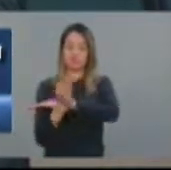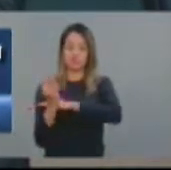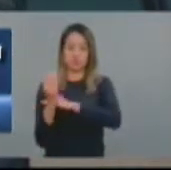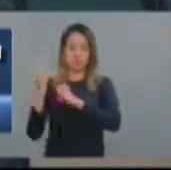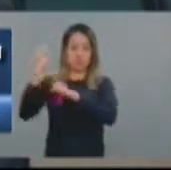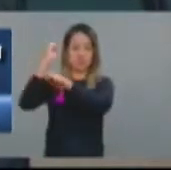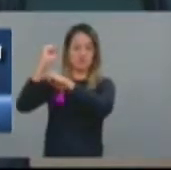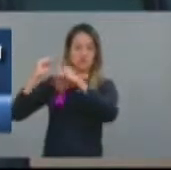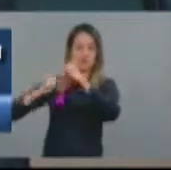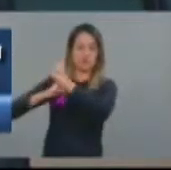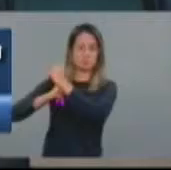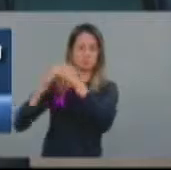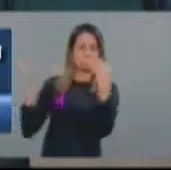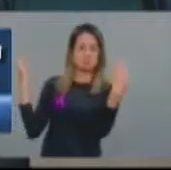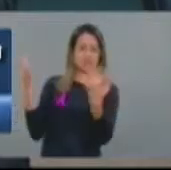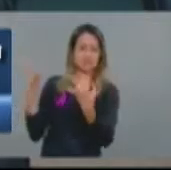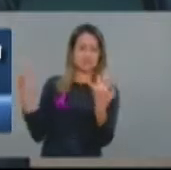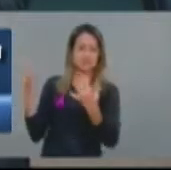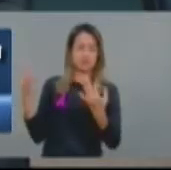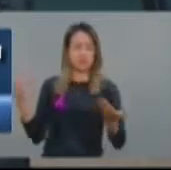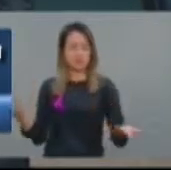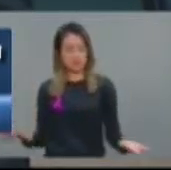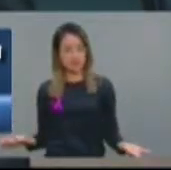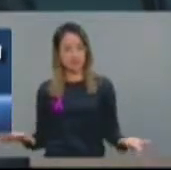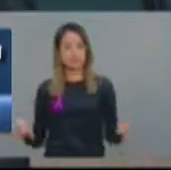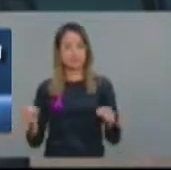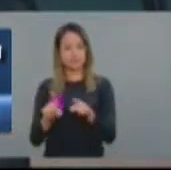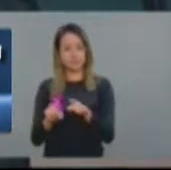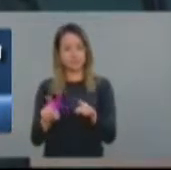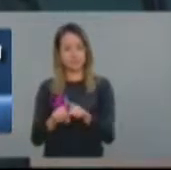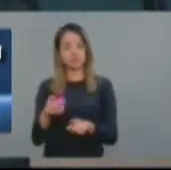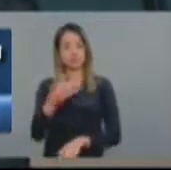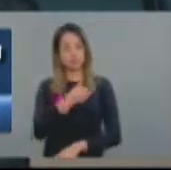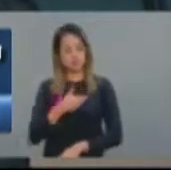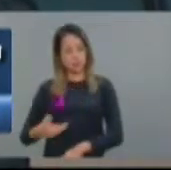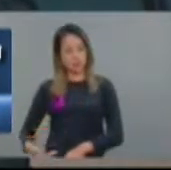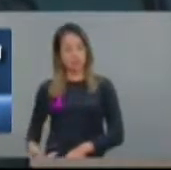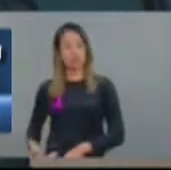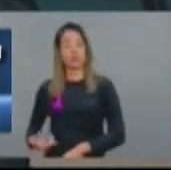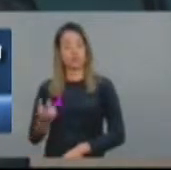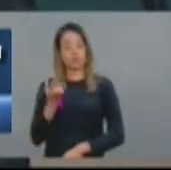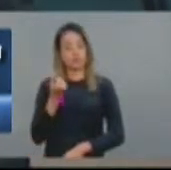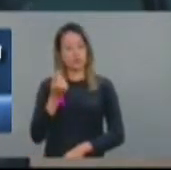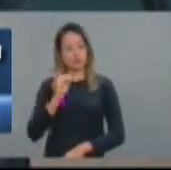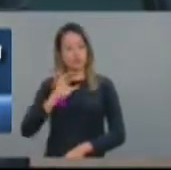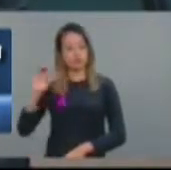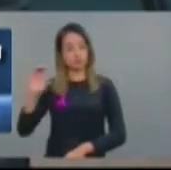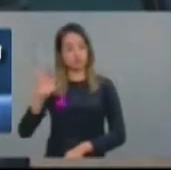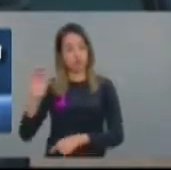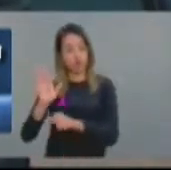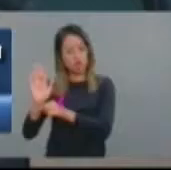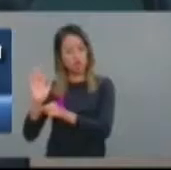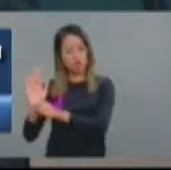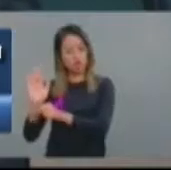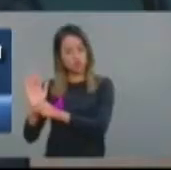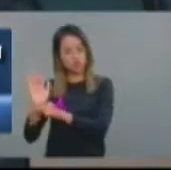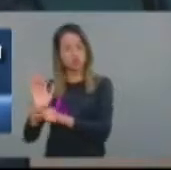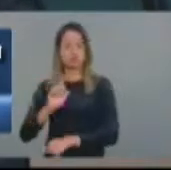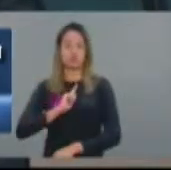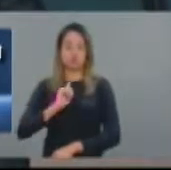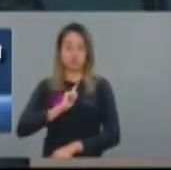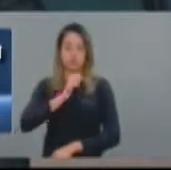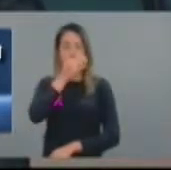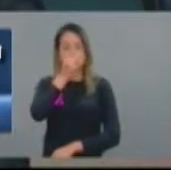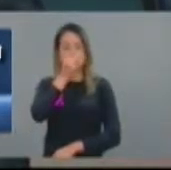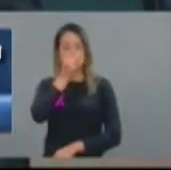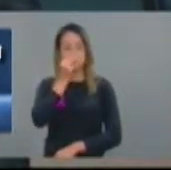e, é claro, pelo incentivo de ações do governo estadual, deste com o